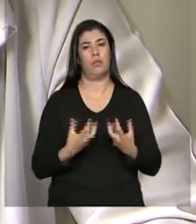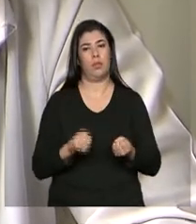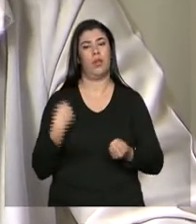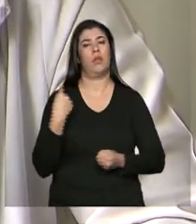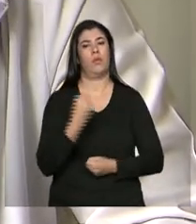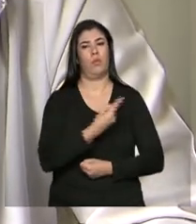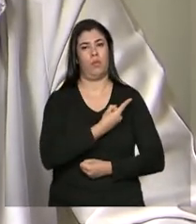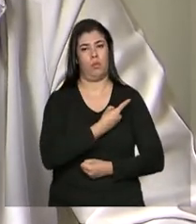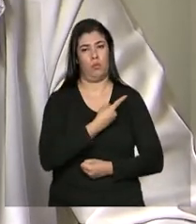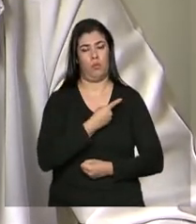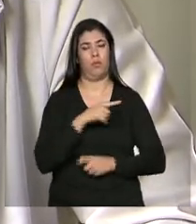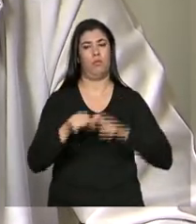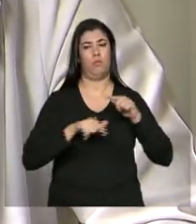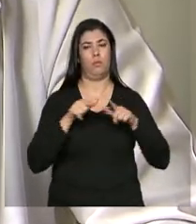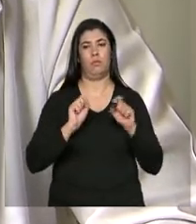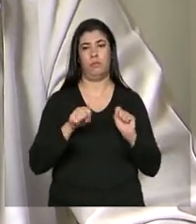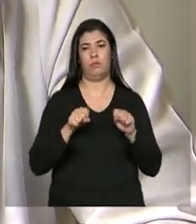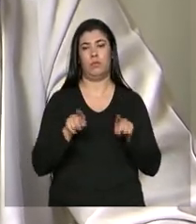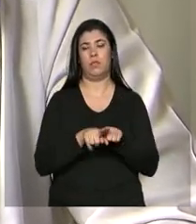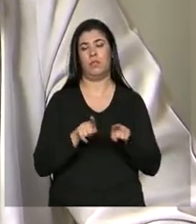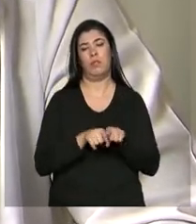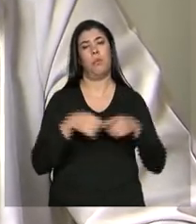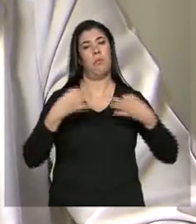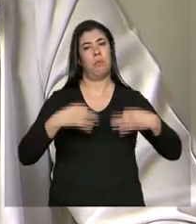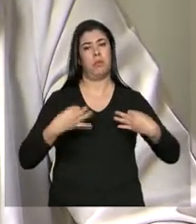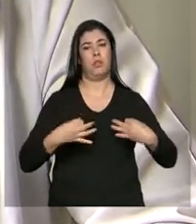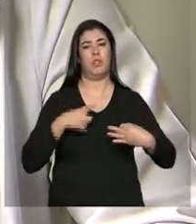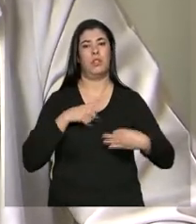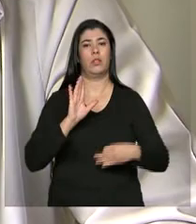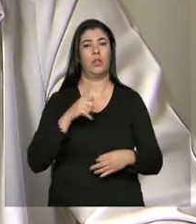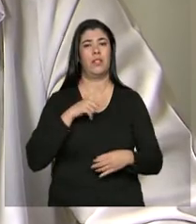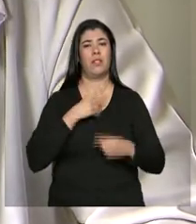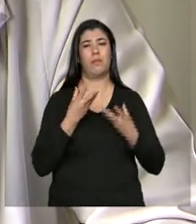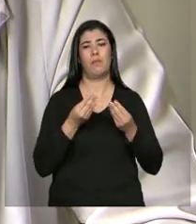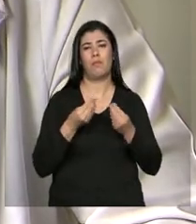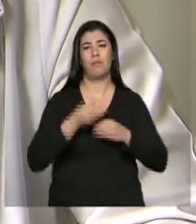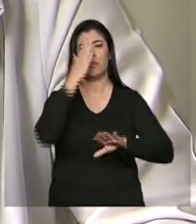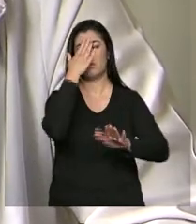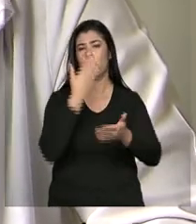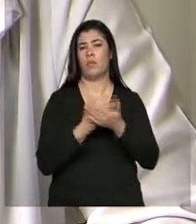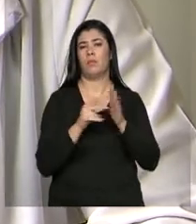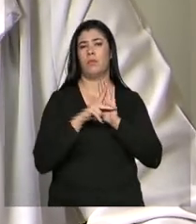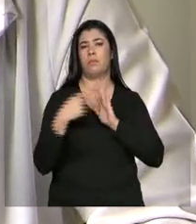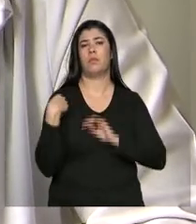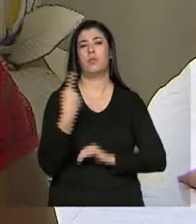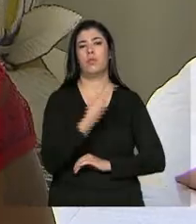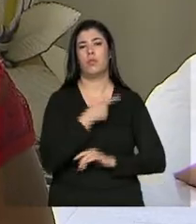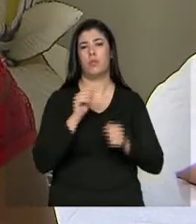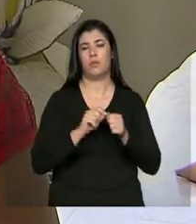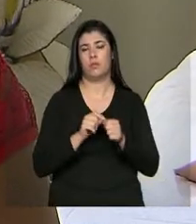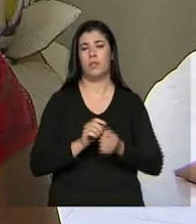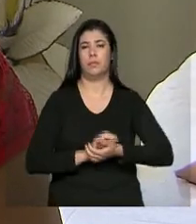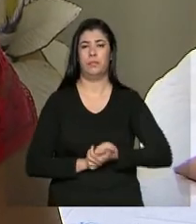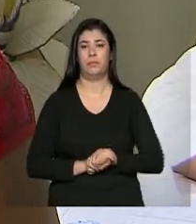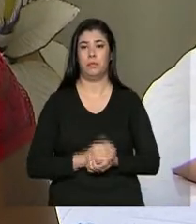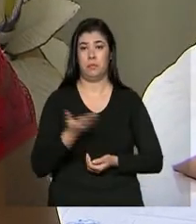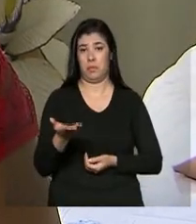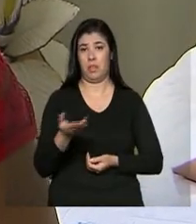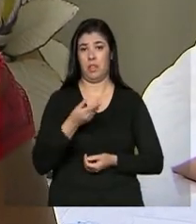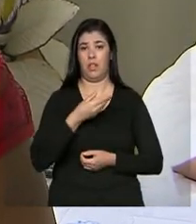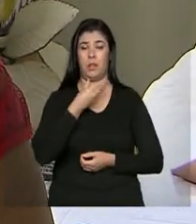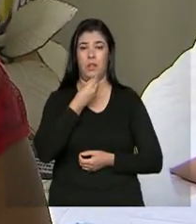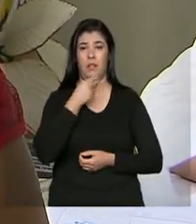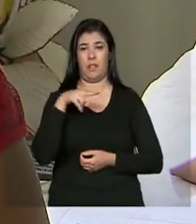nosso trabalho e, por suposto, que já tem muita mais confiança no que nós fazemos. Com o neto Marcos